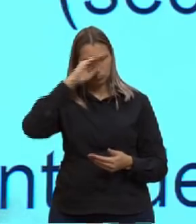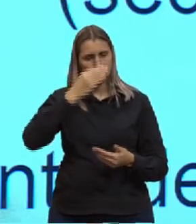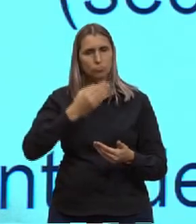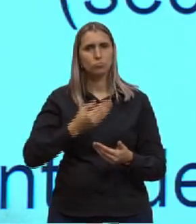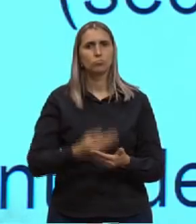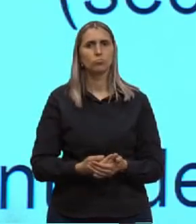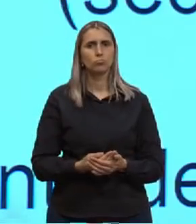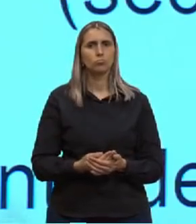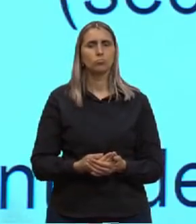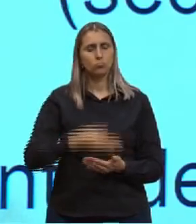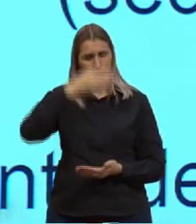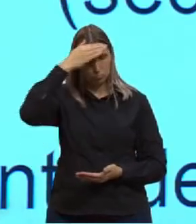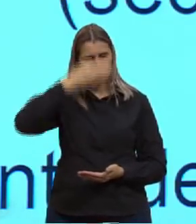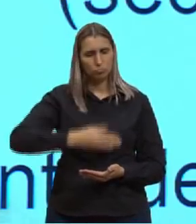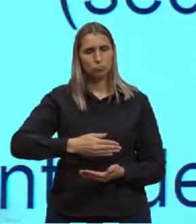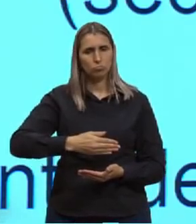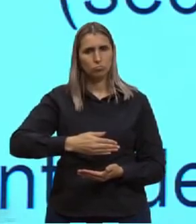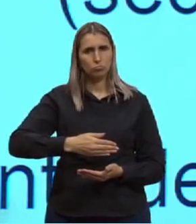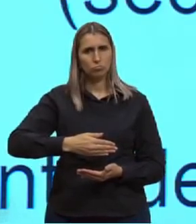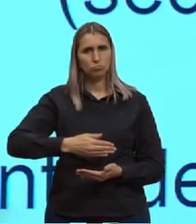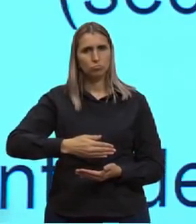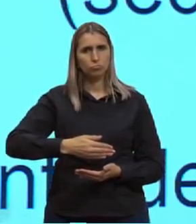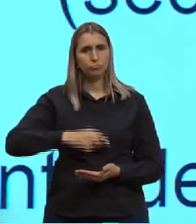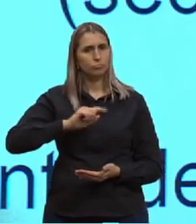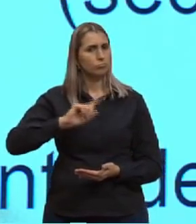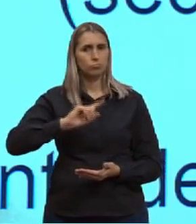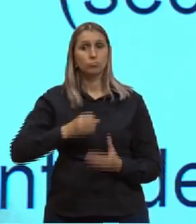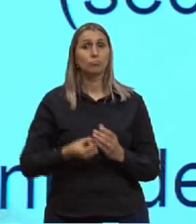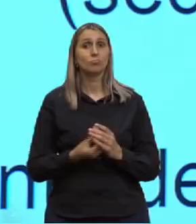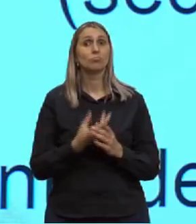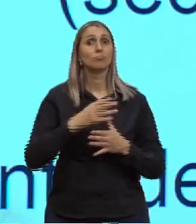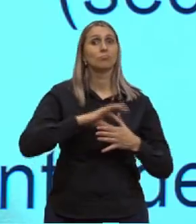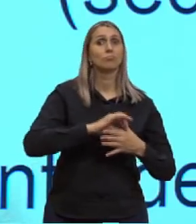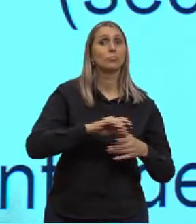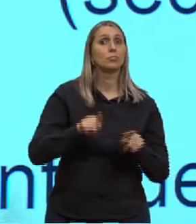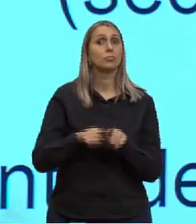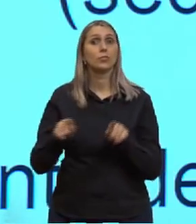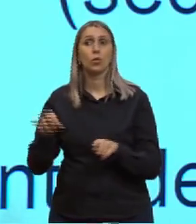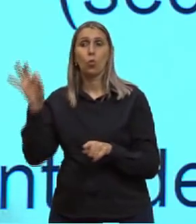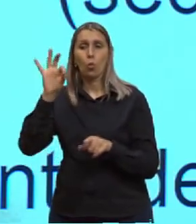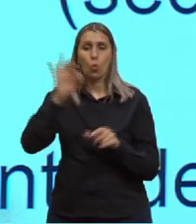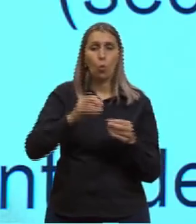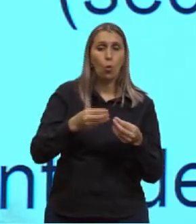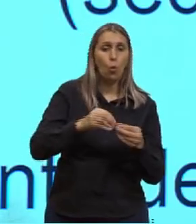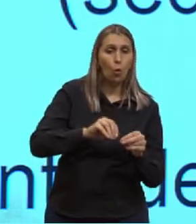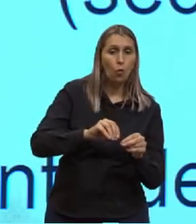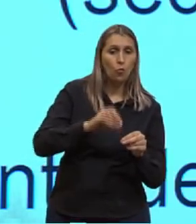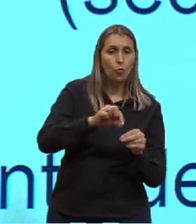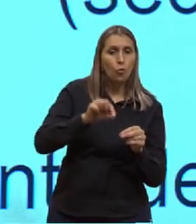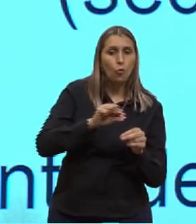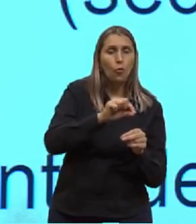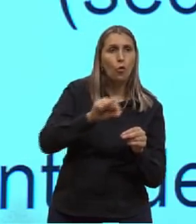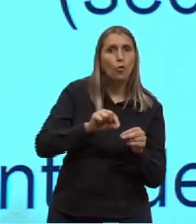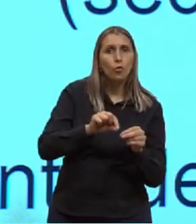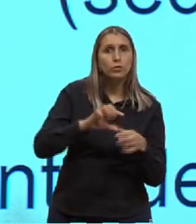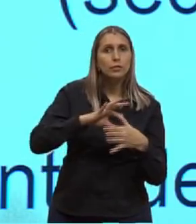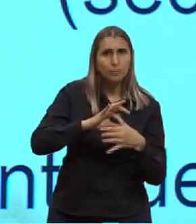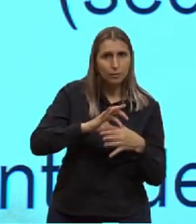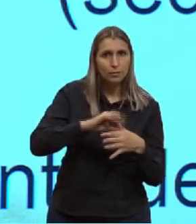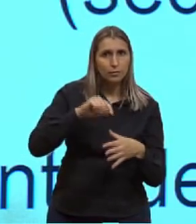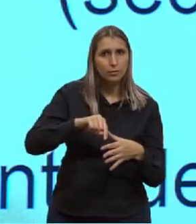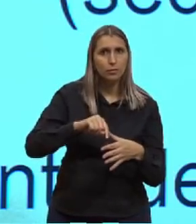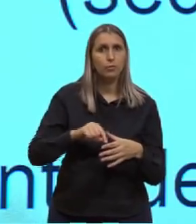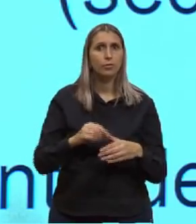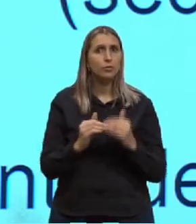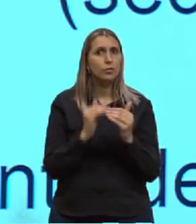essas larvas, elas não surgiam da carne, mas sim dos ovos que as moscas colocavam nesta carne, que